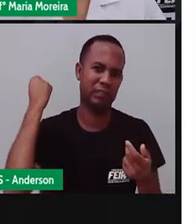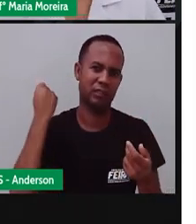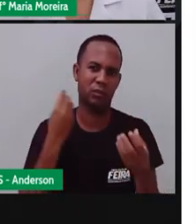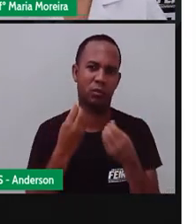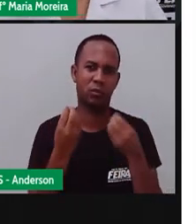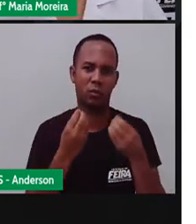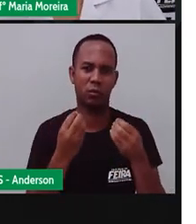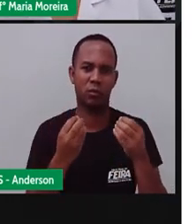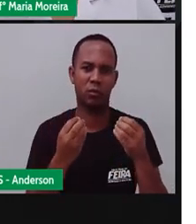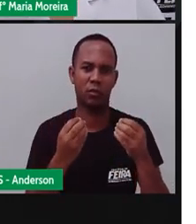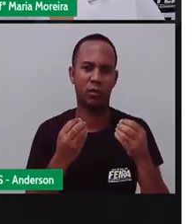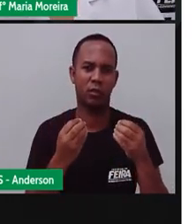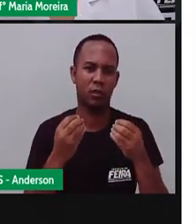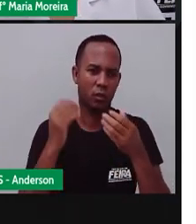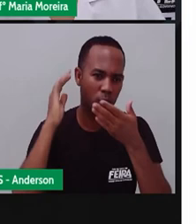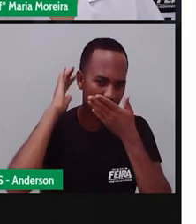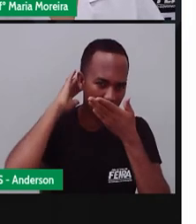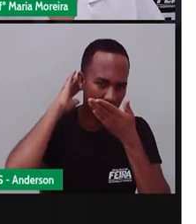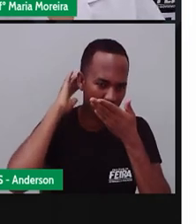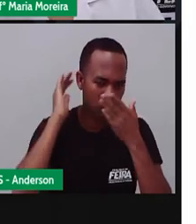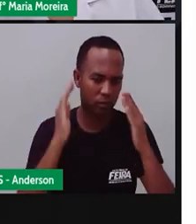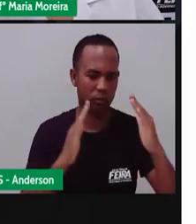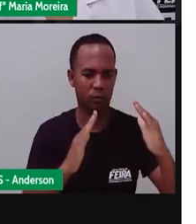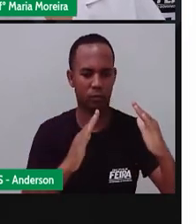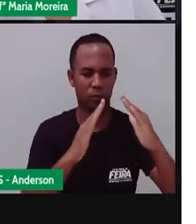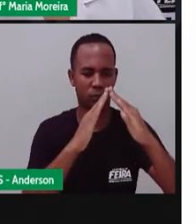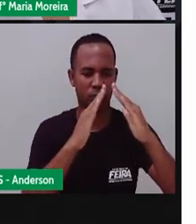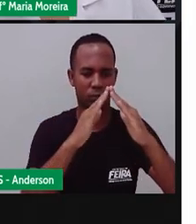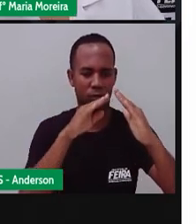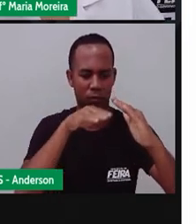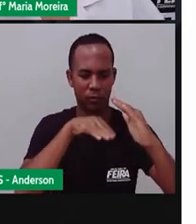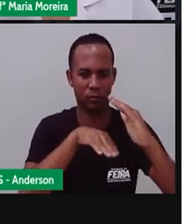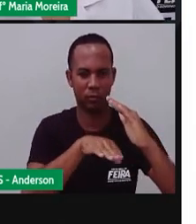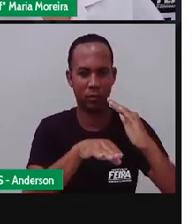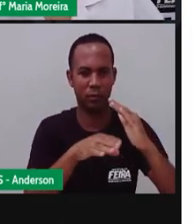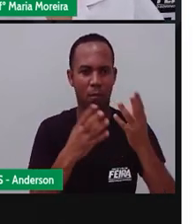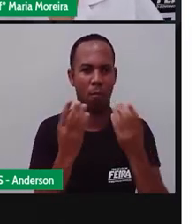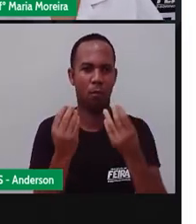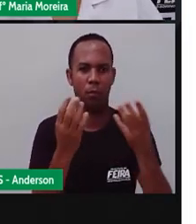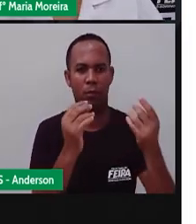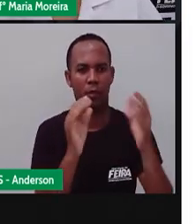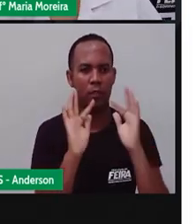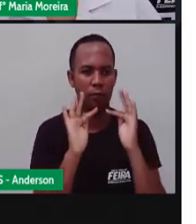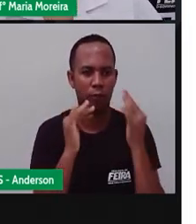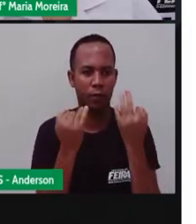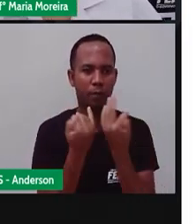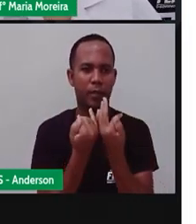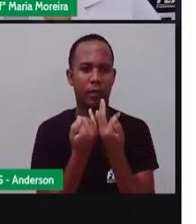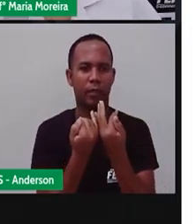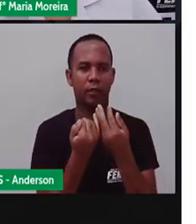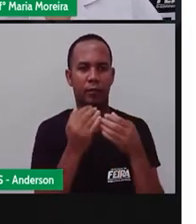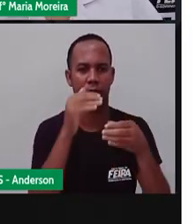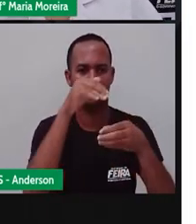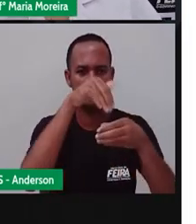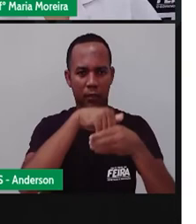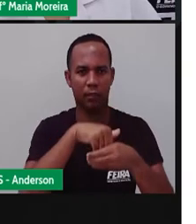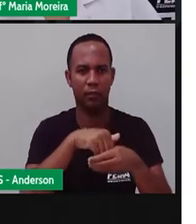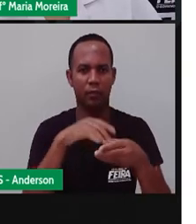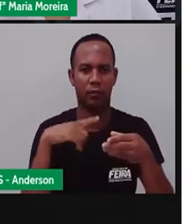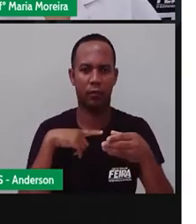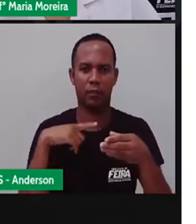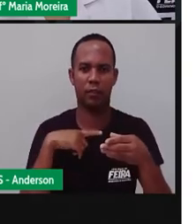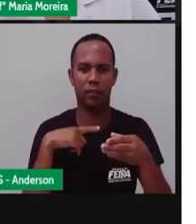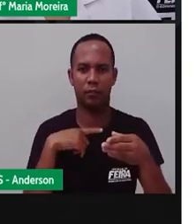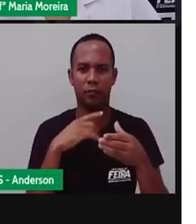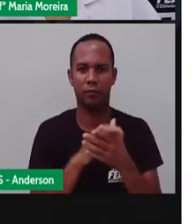coletiva. Por quê? Porque dentro de uma oca vai morar o quê? Mais de uma família, certo? Lembra que a Pró